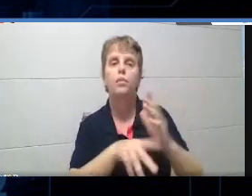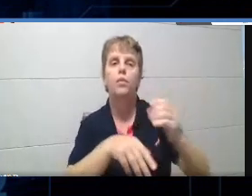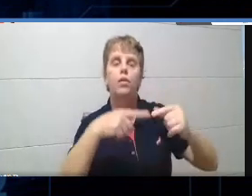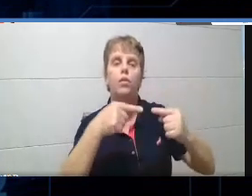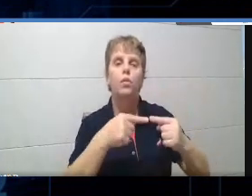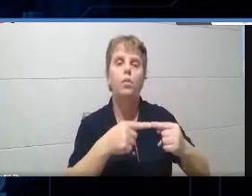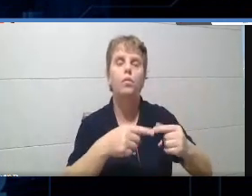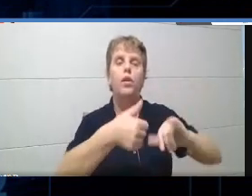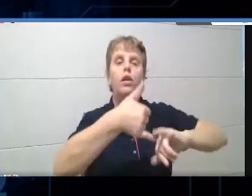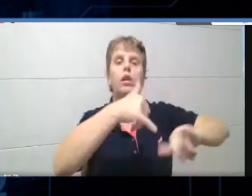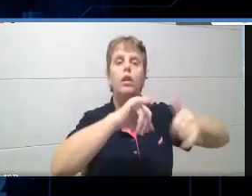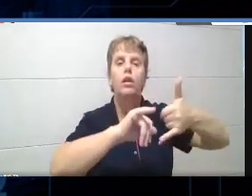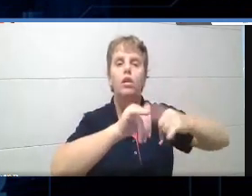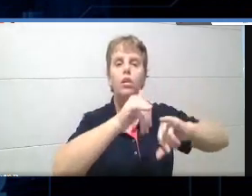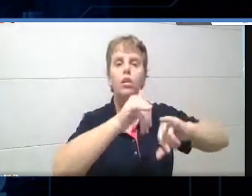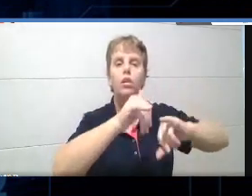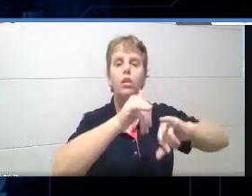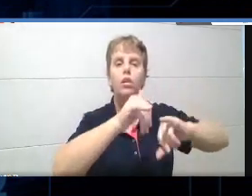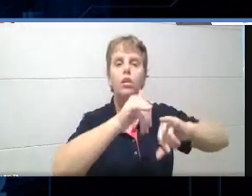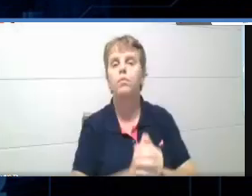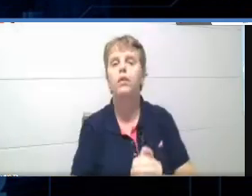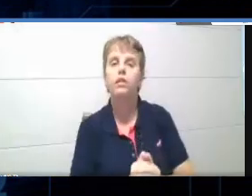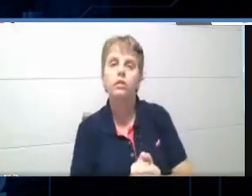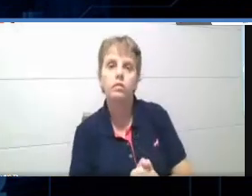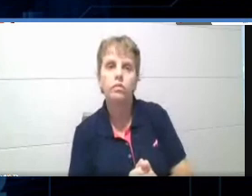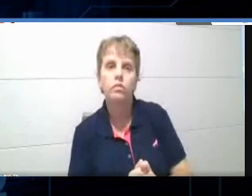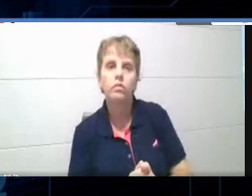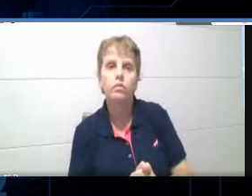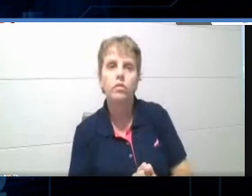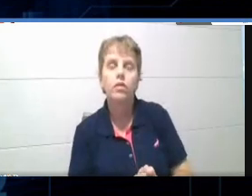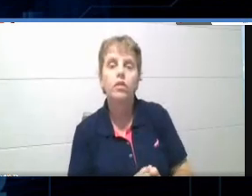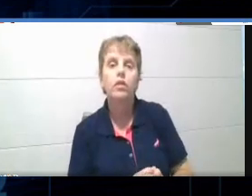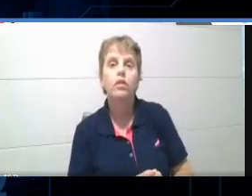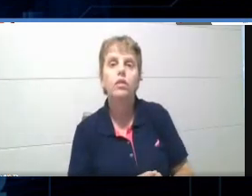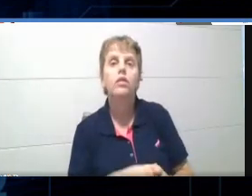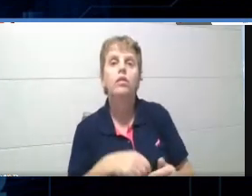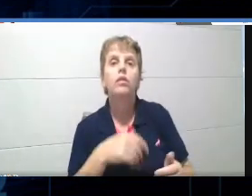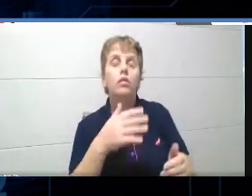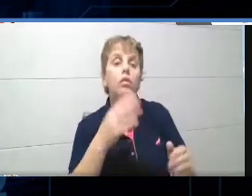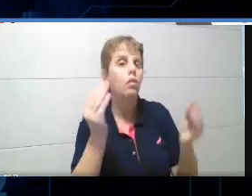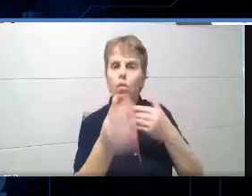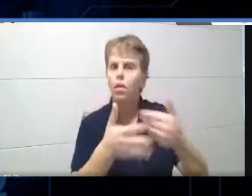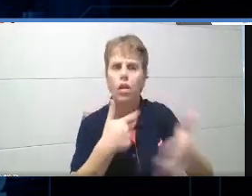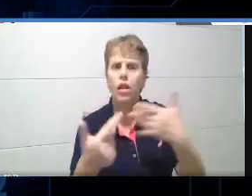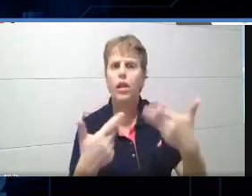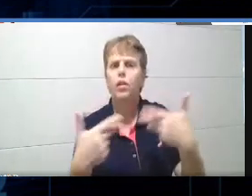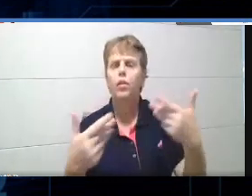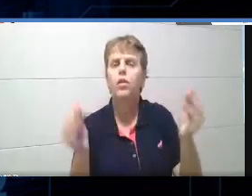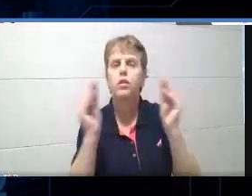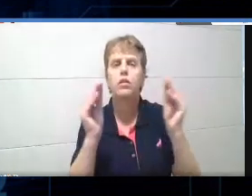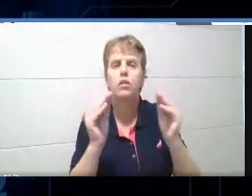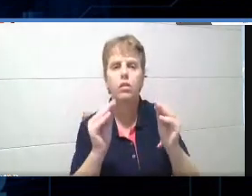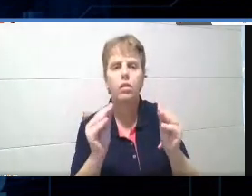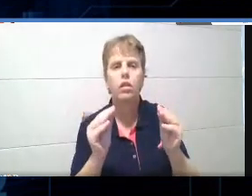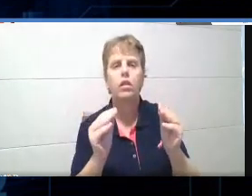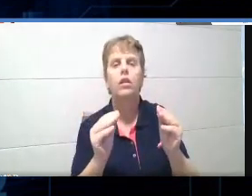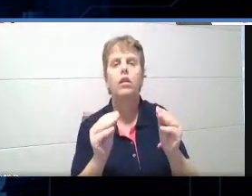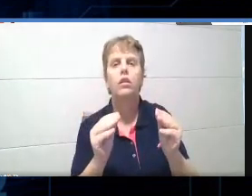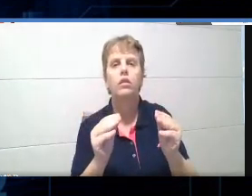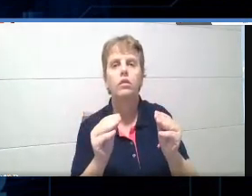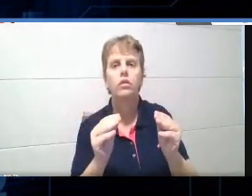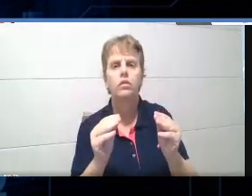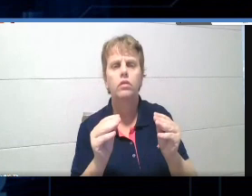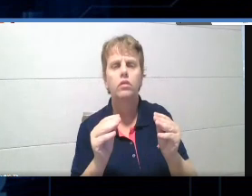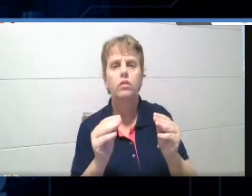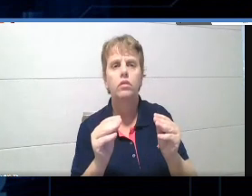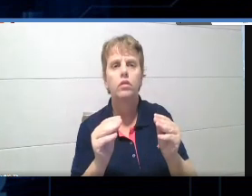qualquer coisa que você possa colocar aqui, pra que eles façam essa investigação. Eu falei bobagem, né, porque você fala